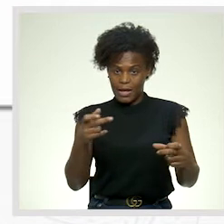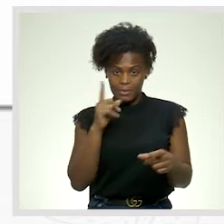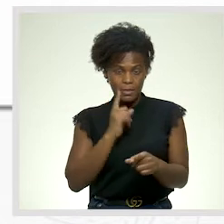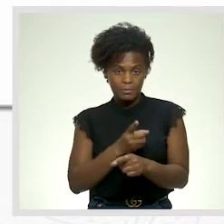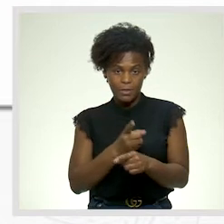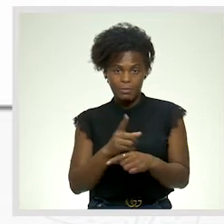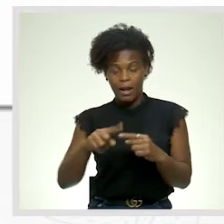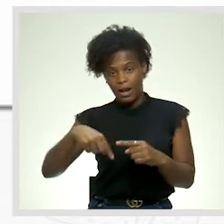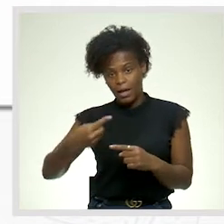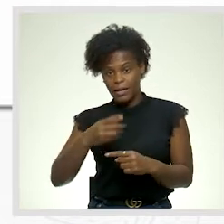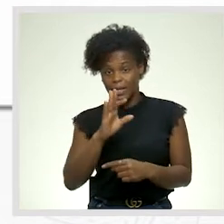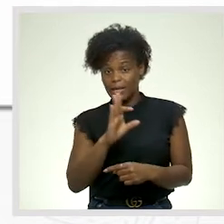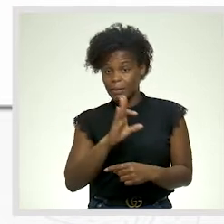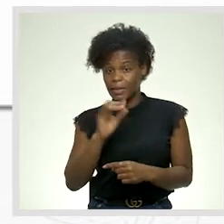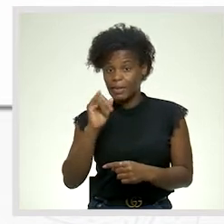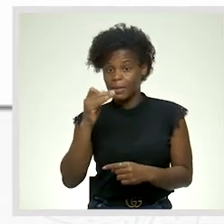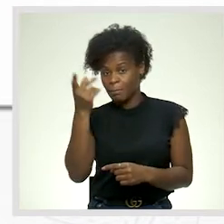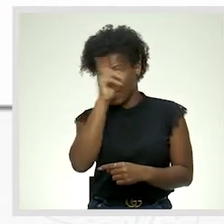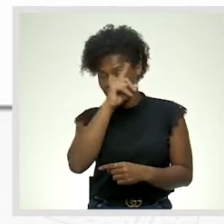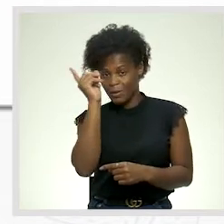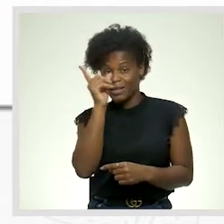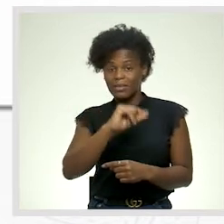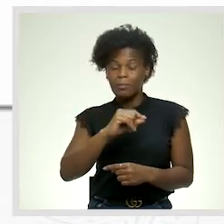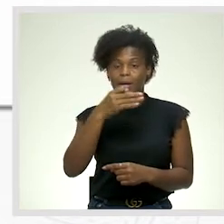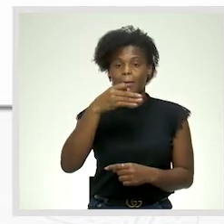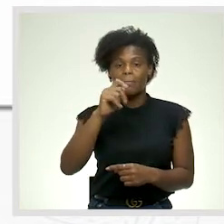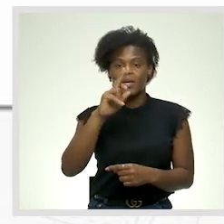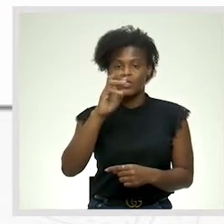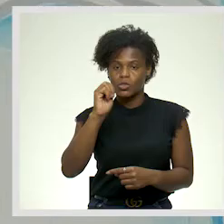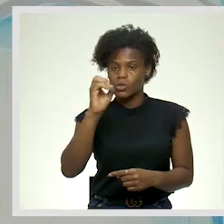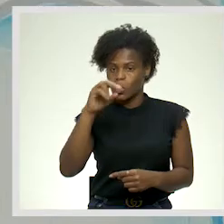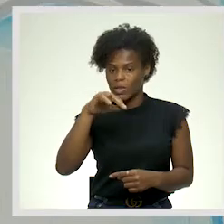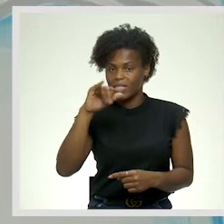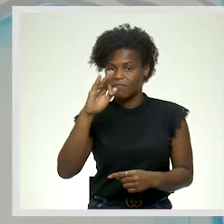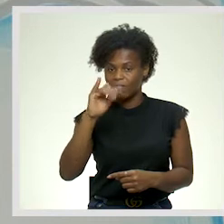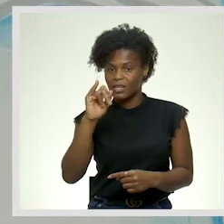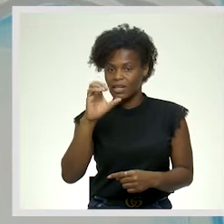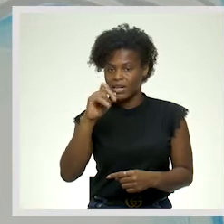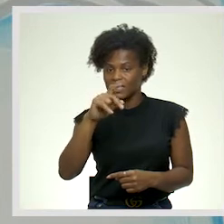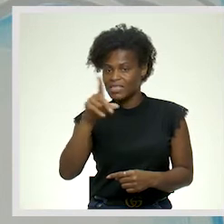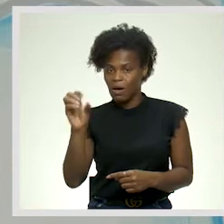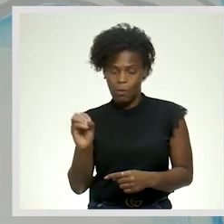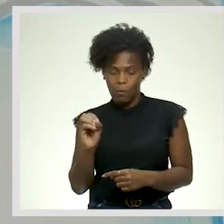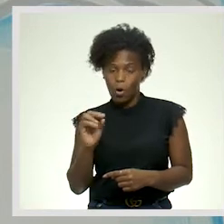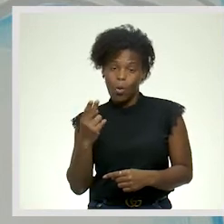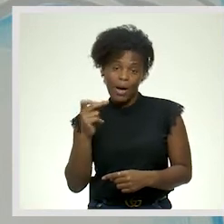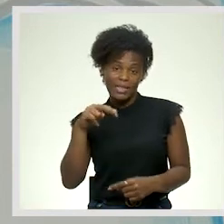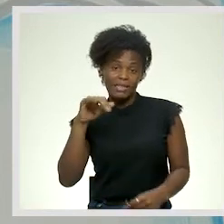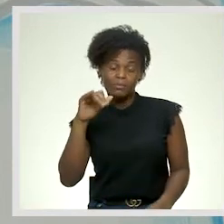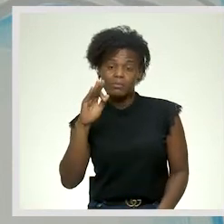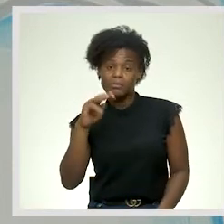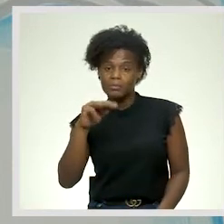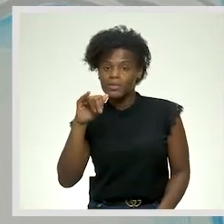para além de ser hipérbole, É também personificação ou animismo, porque ele não é um ser inanimado Para